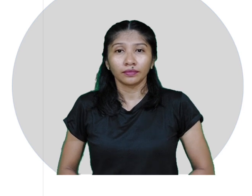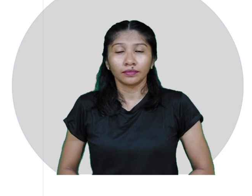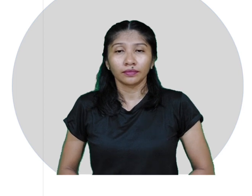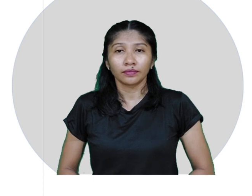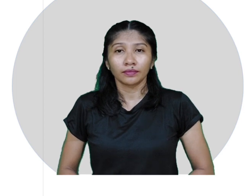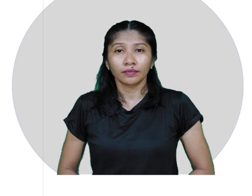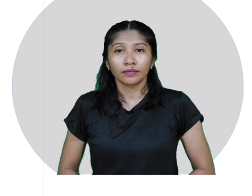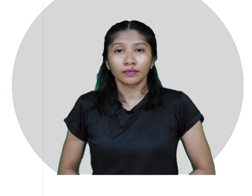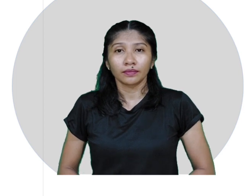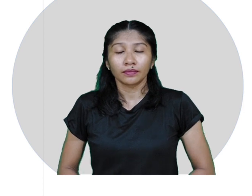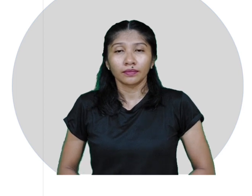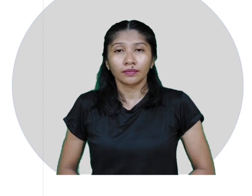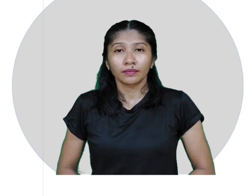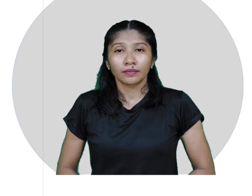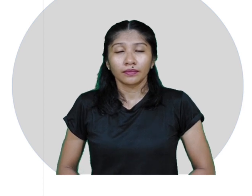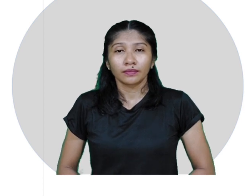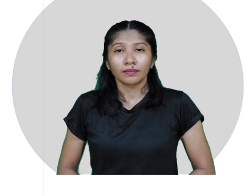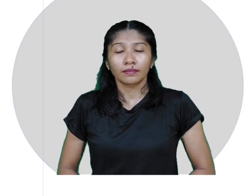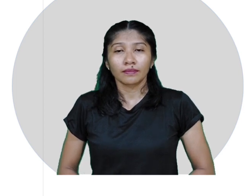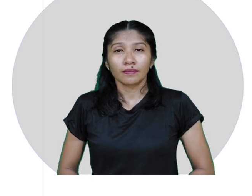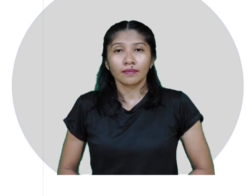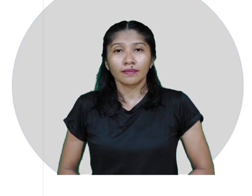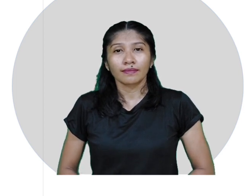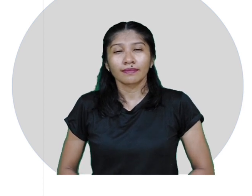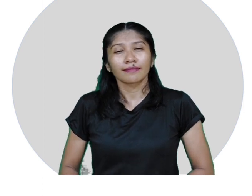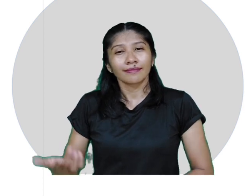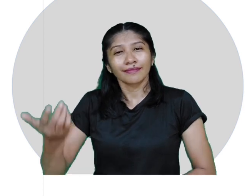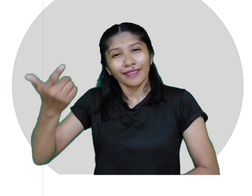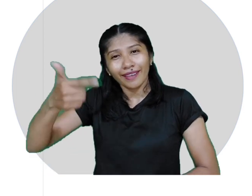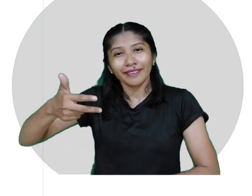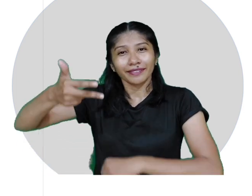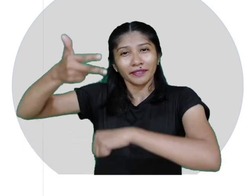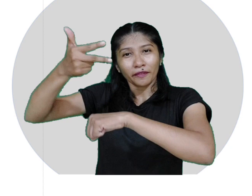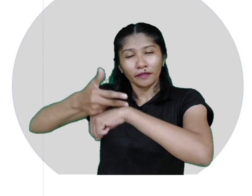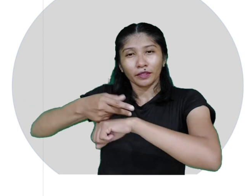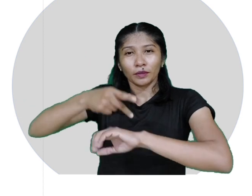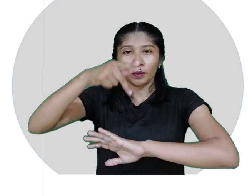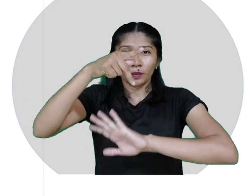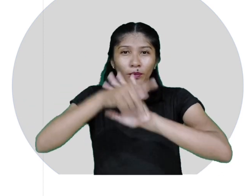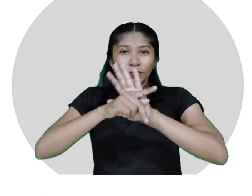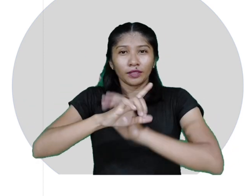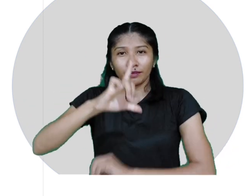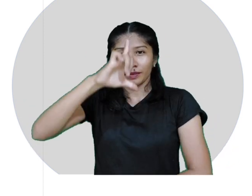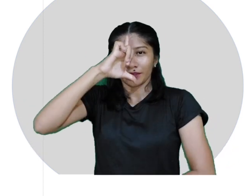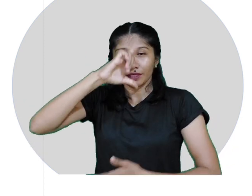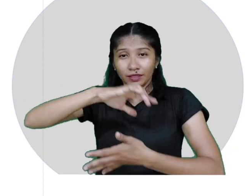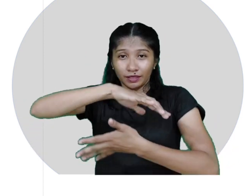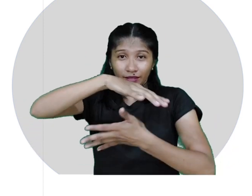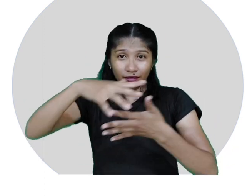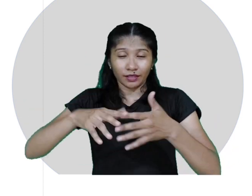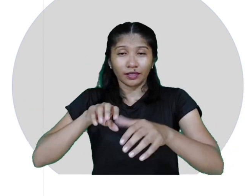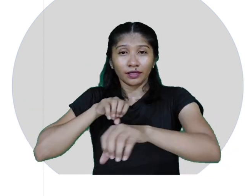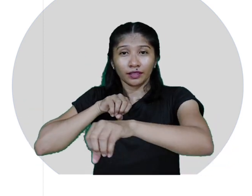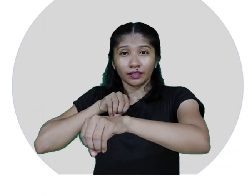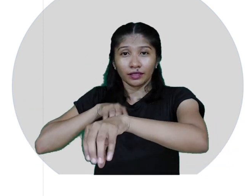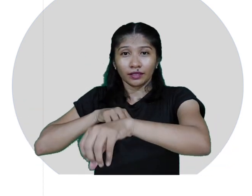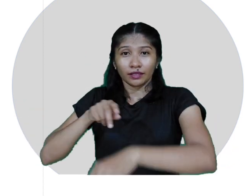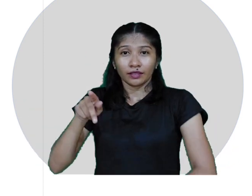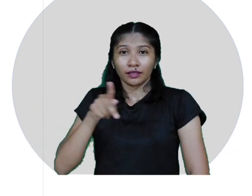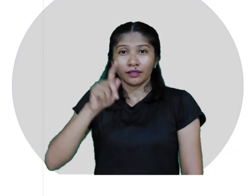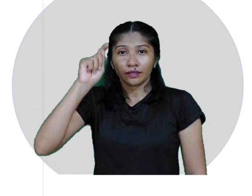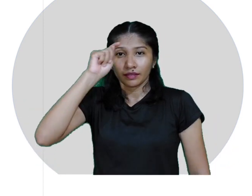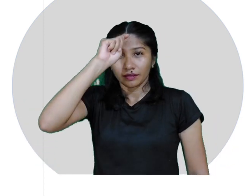Este foi mais um vídeo do projeto Latim Libras, ministrado pelo professor Weberson Fernandes Grisoste,